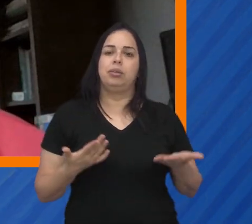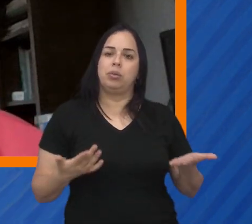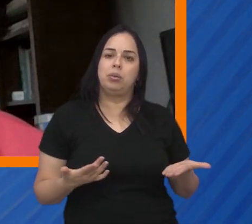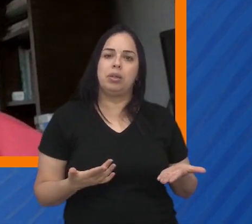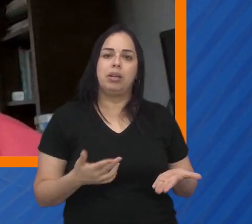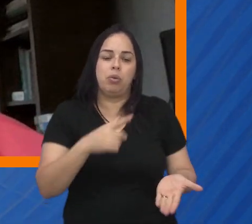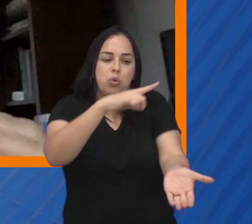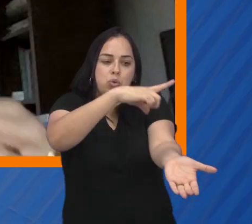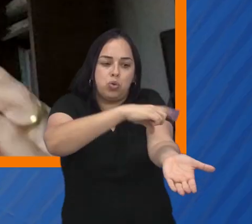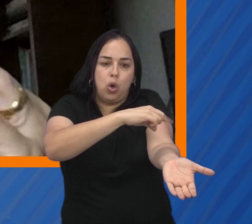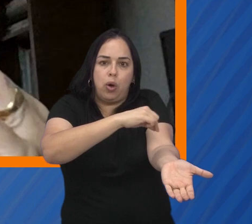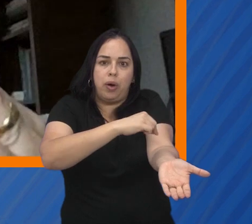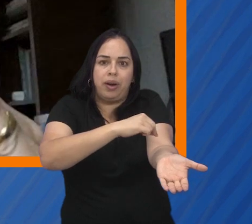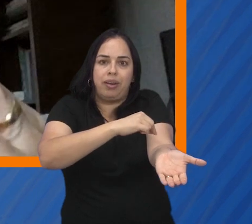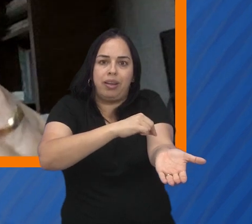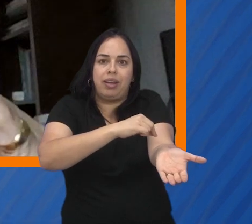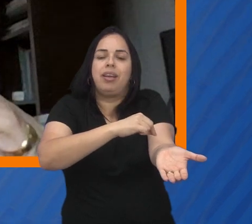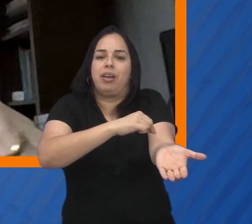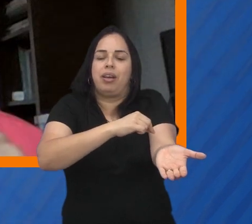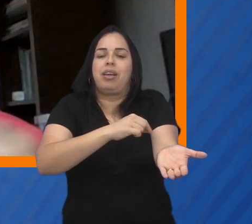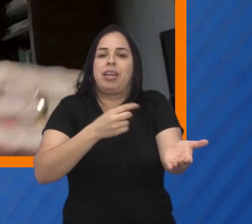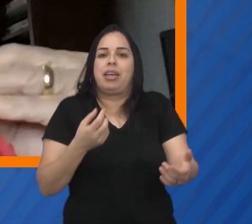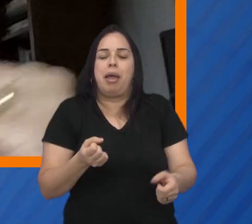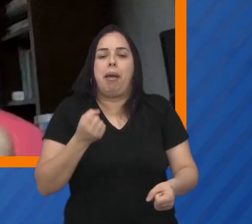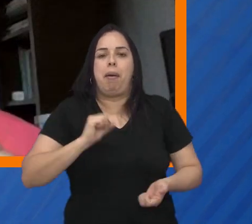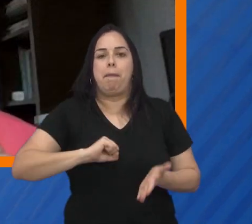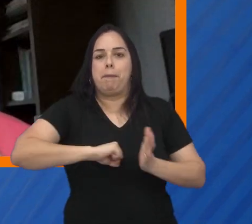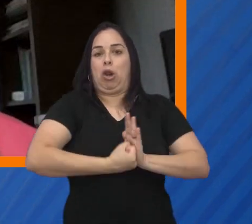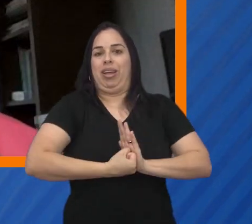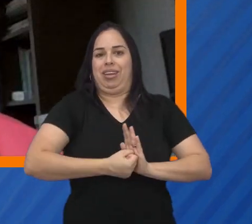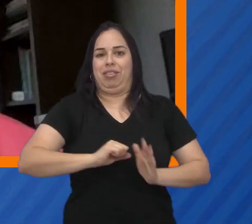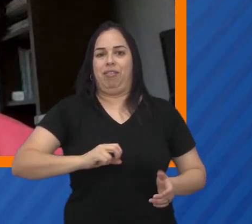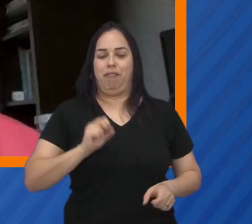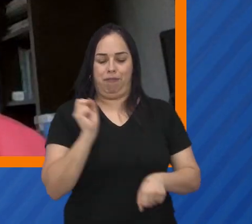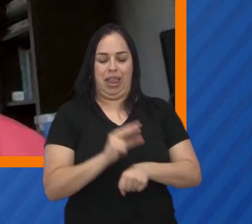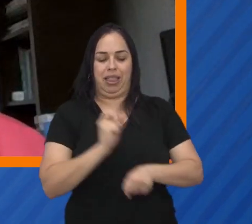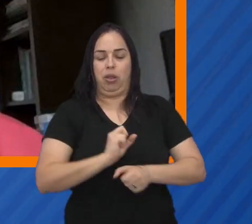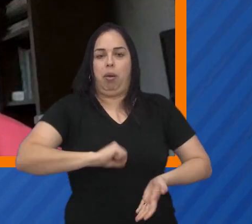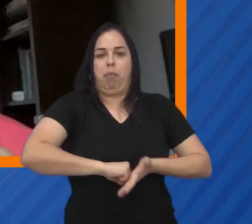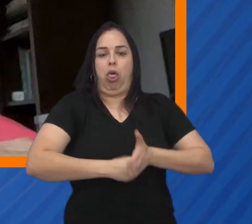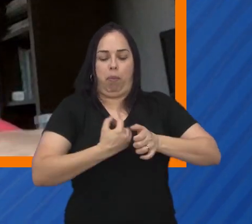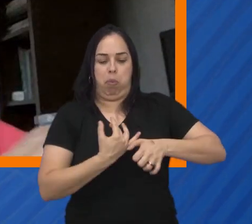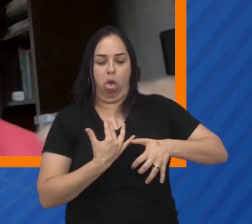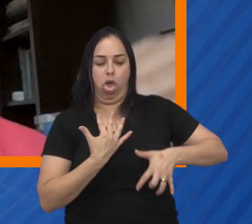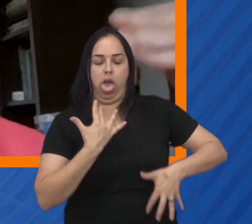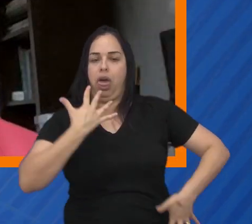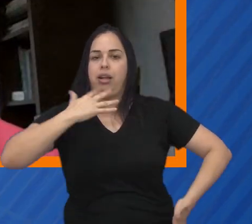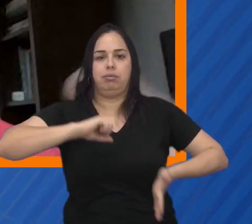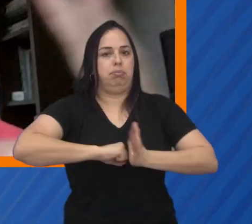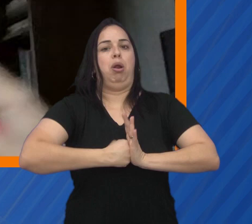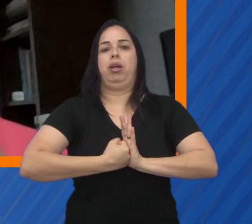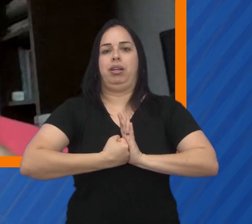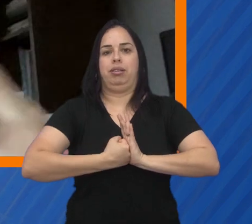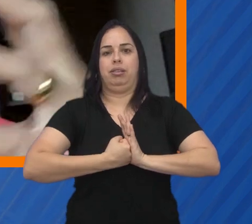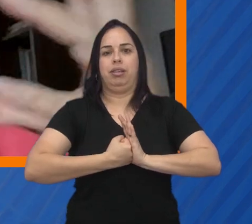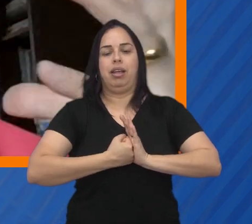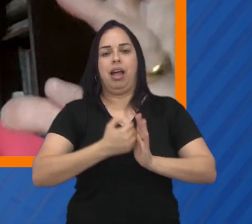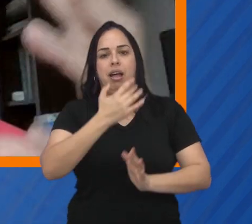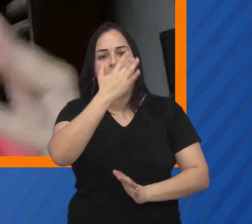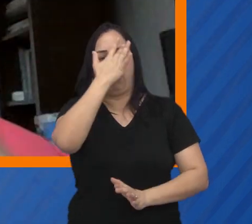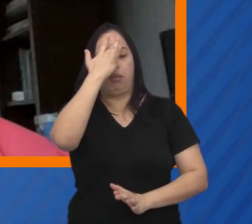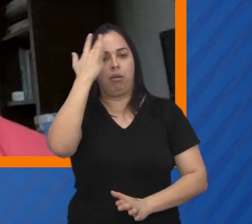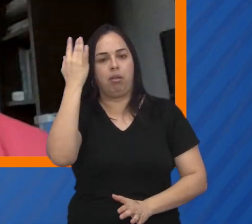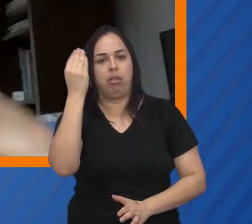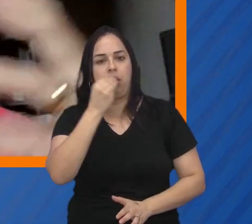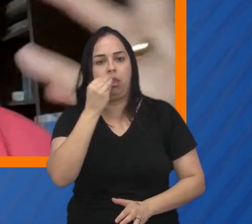tem o soro. O soro antiveneno é preparado para bloquear o veneno. Então, ao invés da pessoa começar a ter aquele